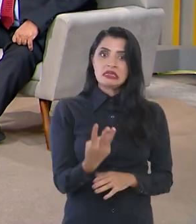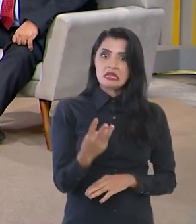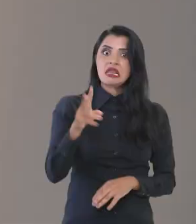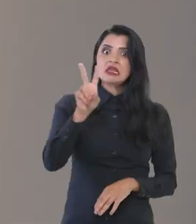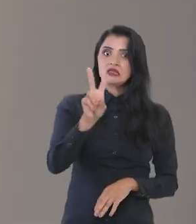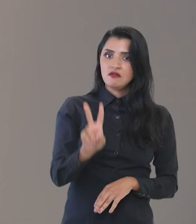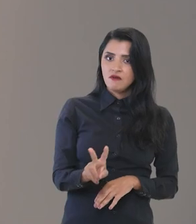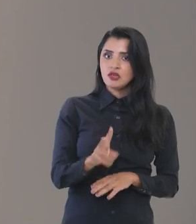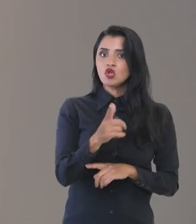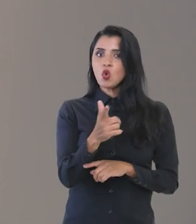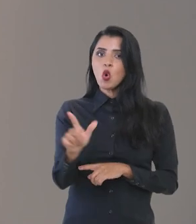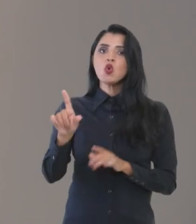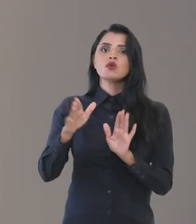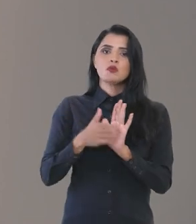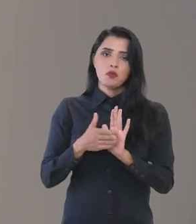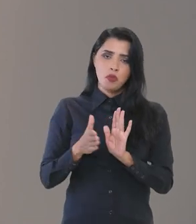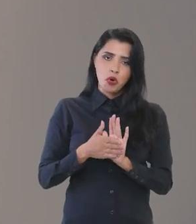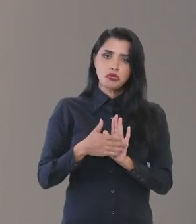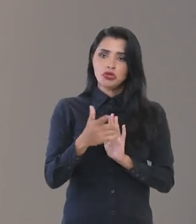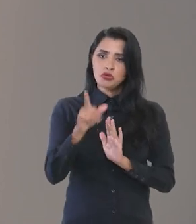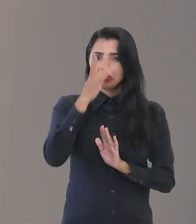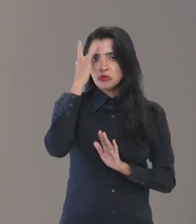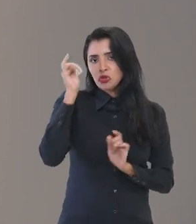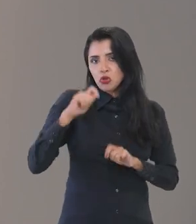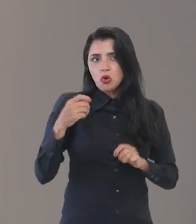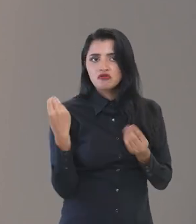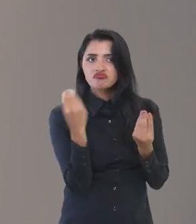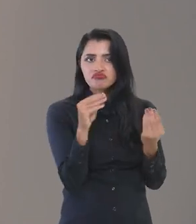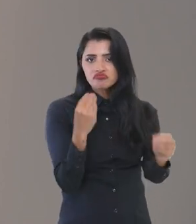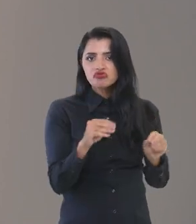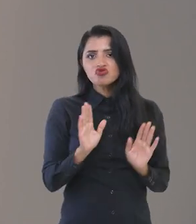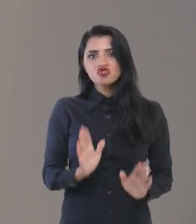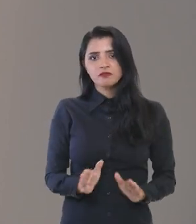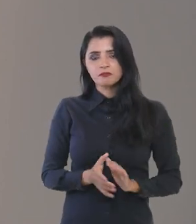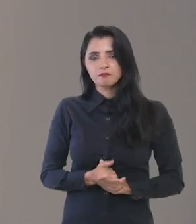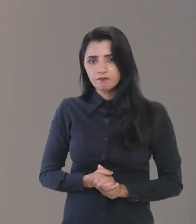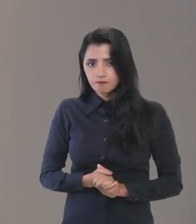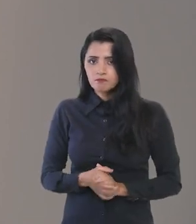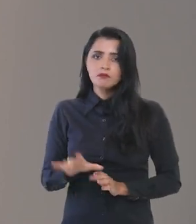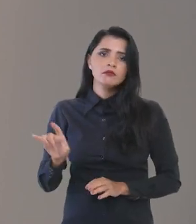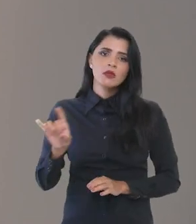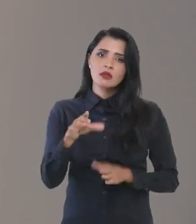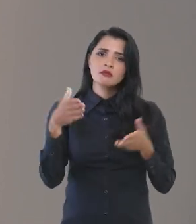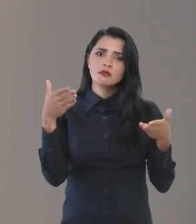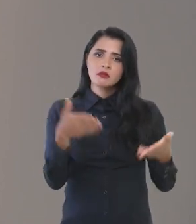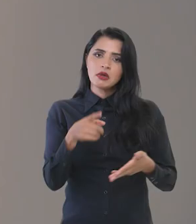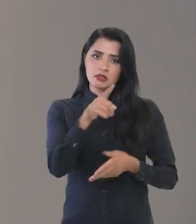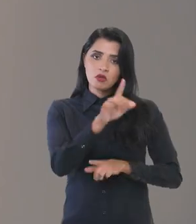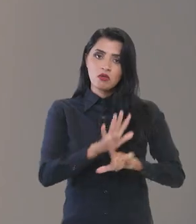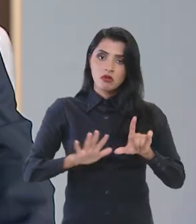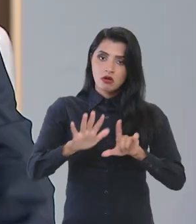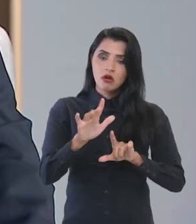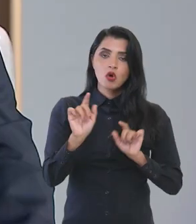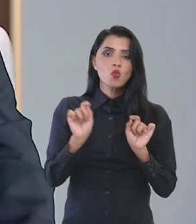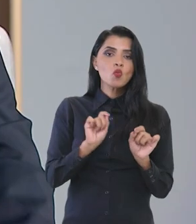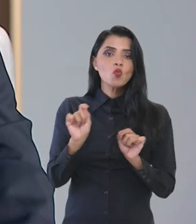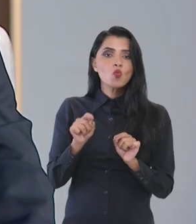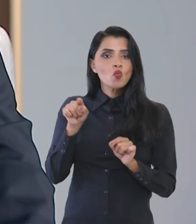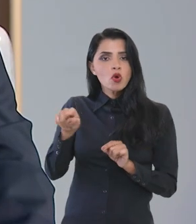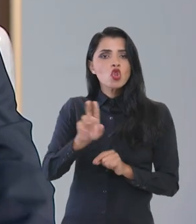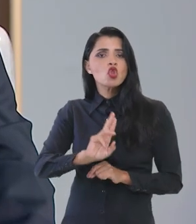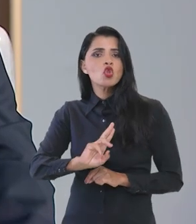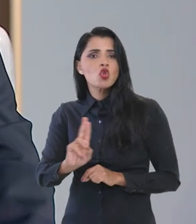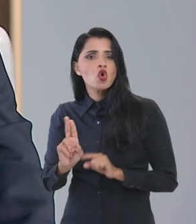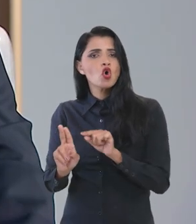três vezes em outras propostas de terceiras pessoas. Cada participação dela na plataforma,